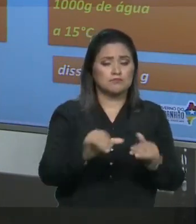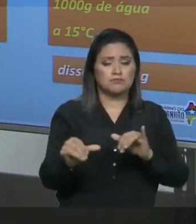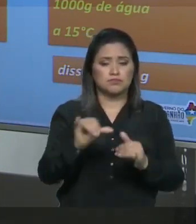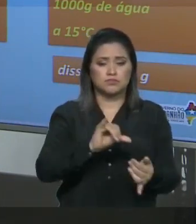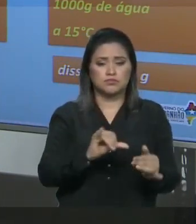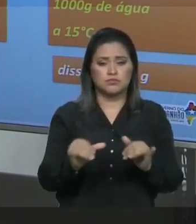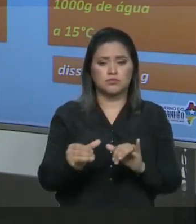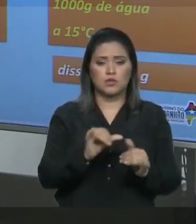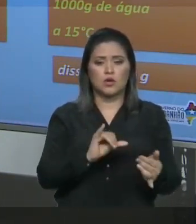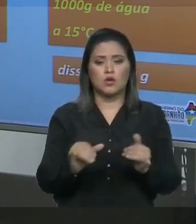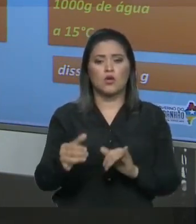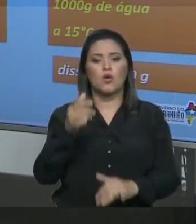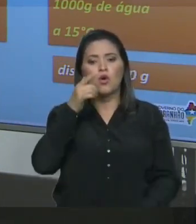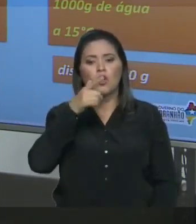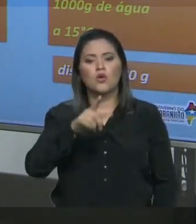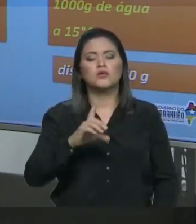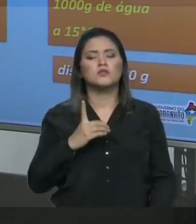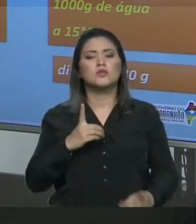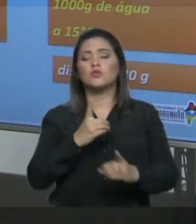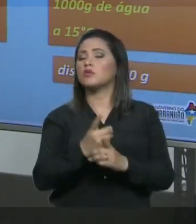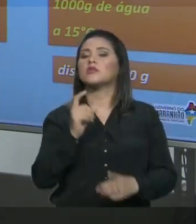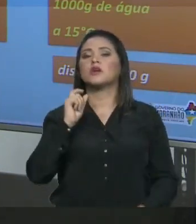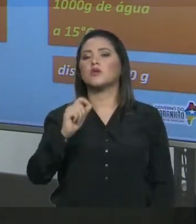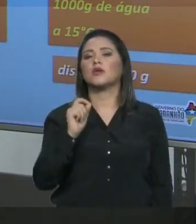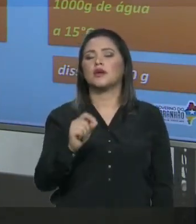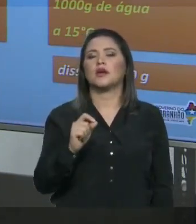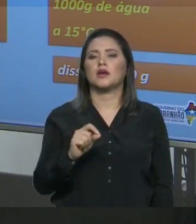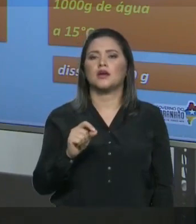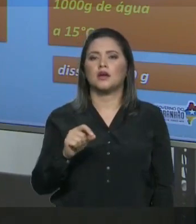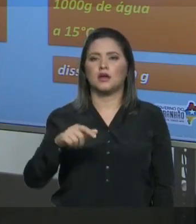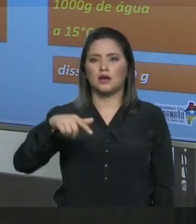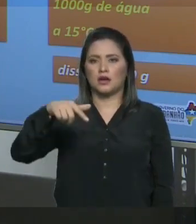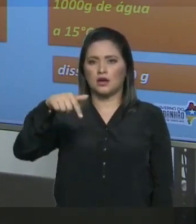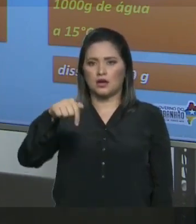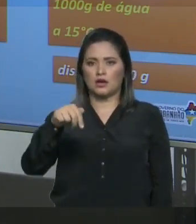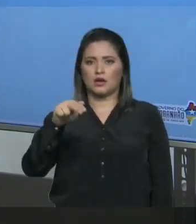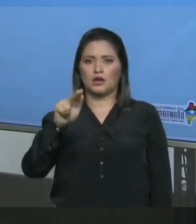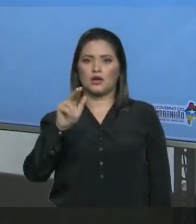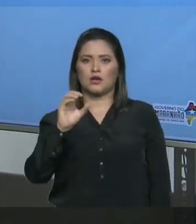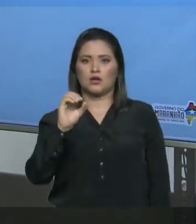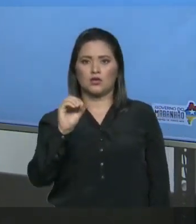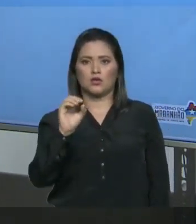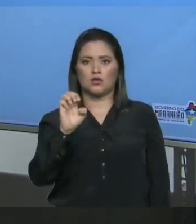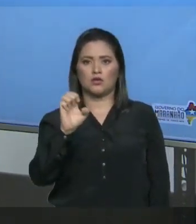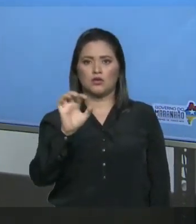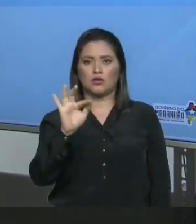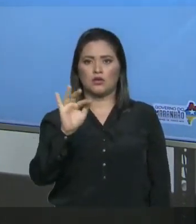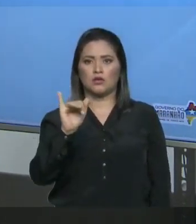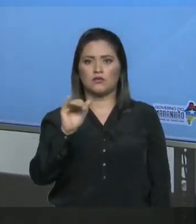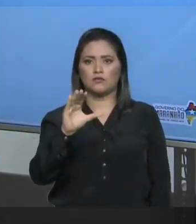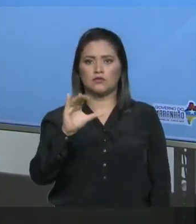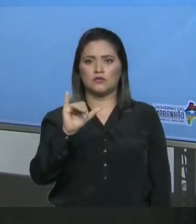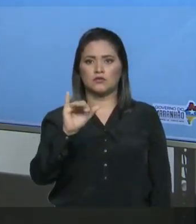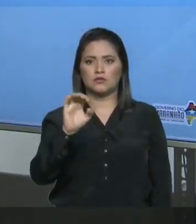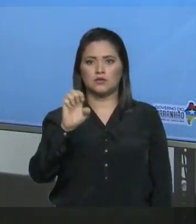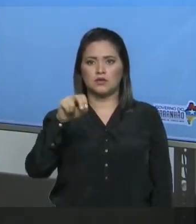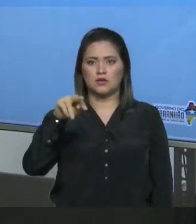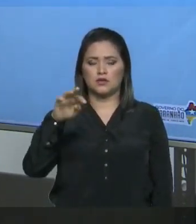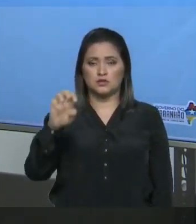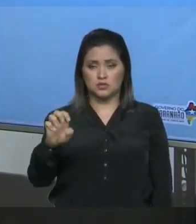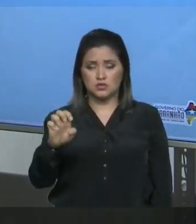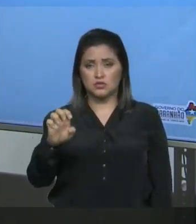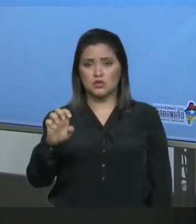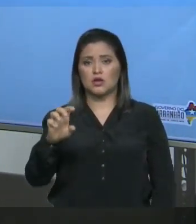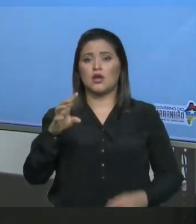o chamado coeficiente de solubilidade O que é o coeficiente de solubilidade? O coeficiente de solubilidade